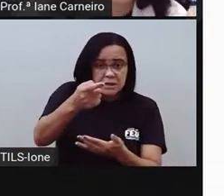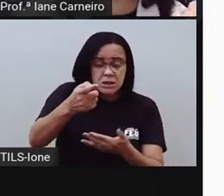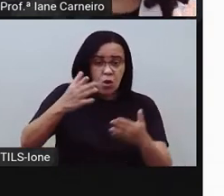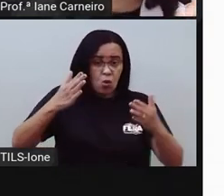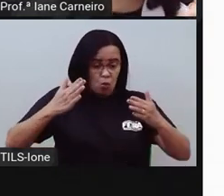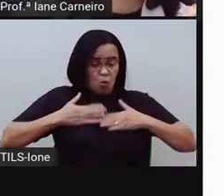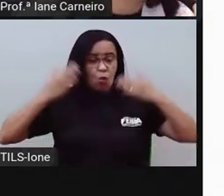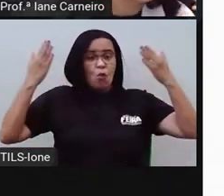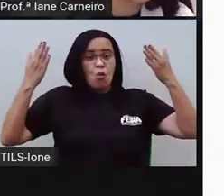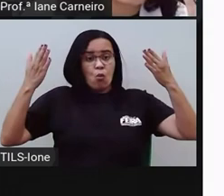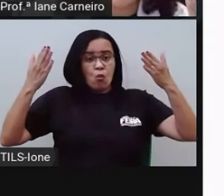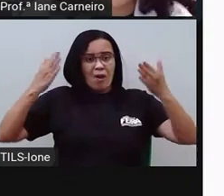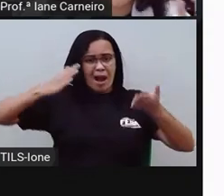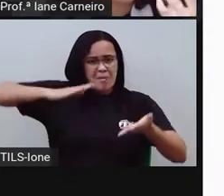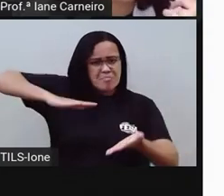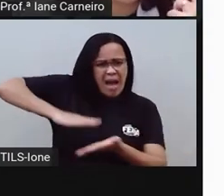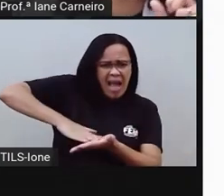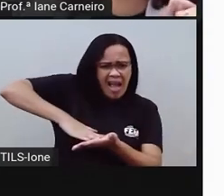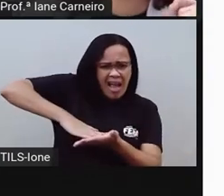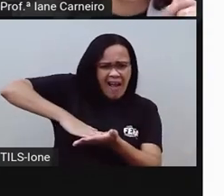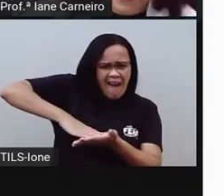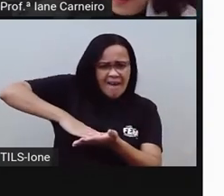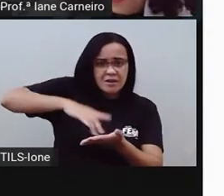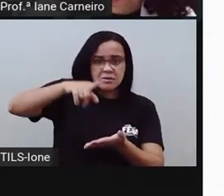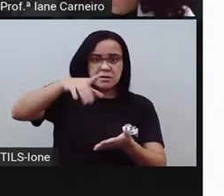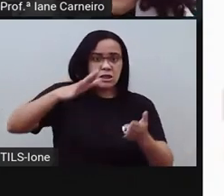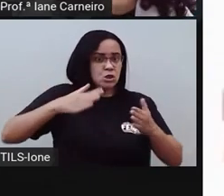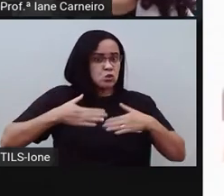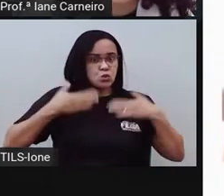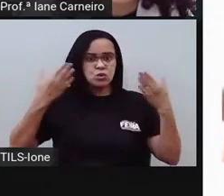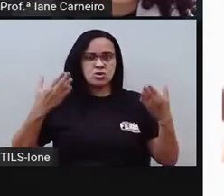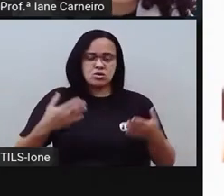criança é diferente, o tempo do adolescente é diferente, tá certo?